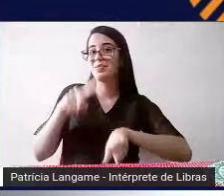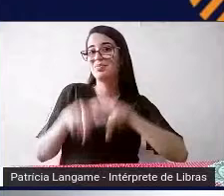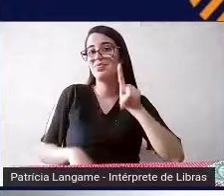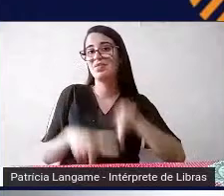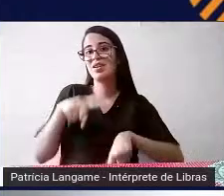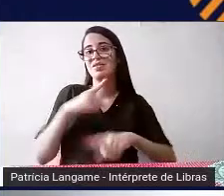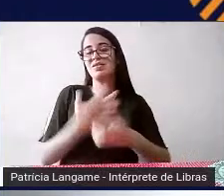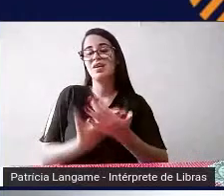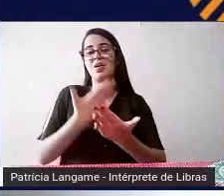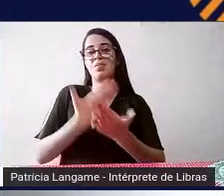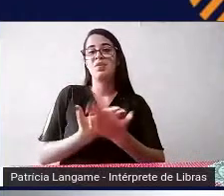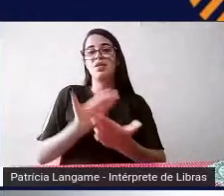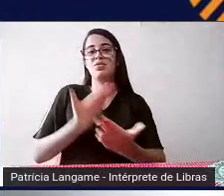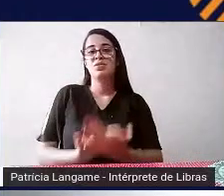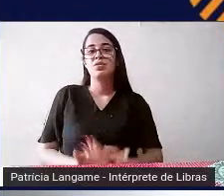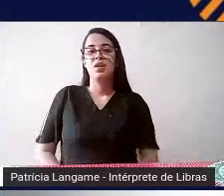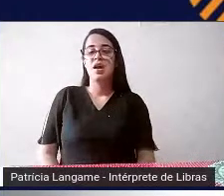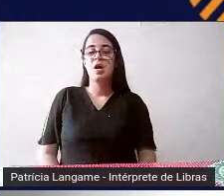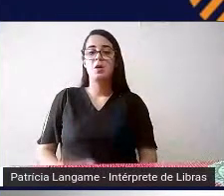ele vai se tornar